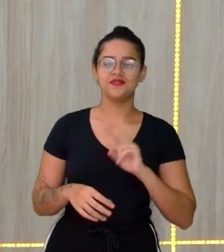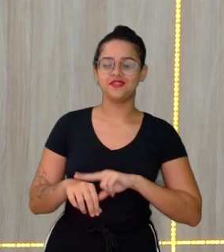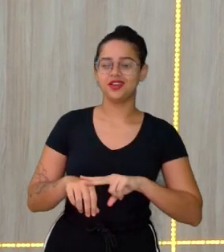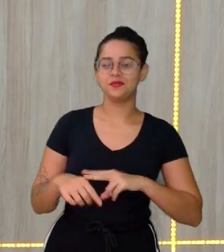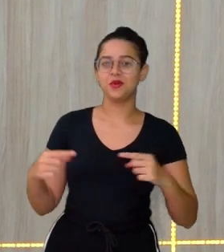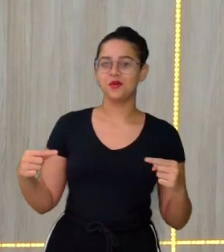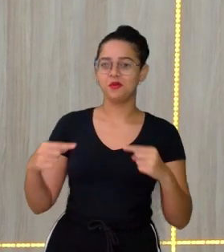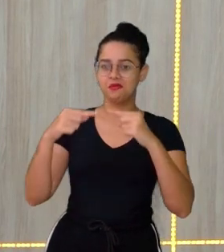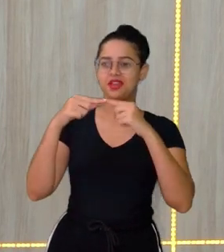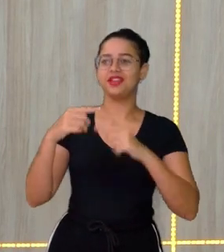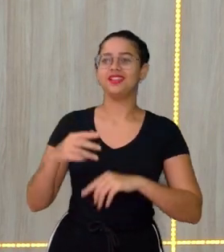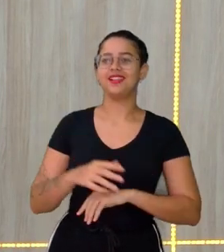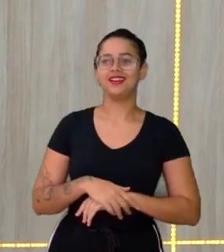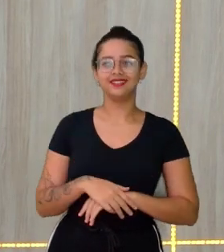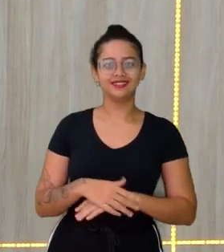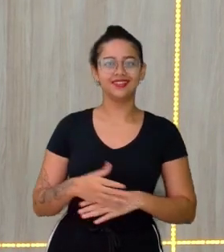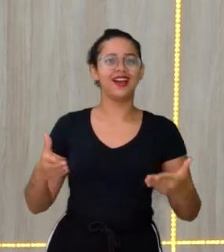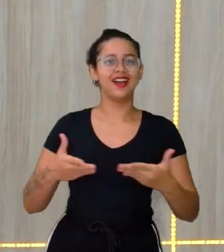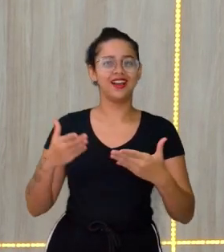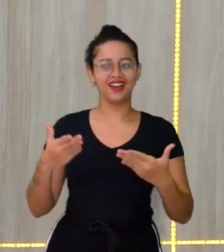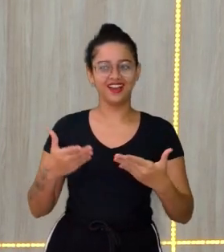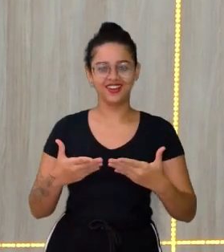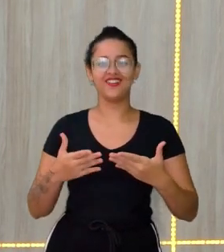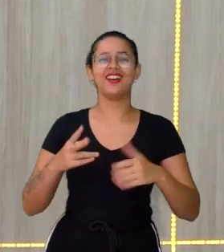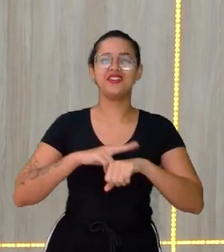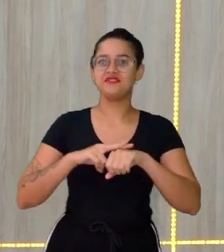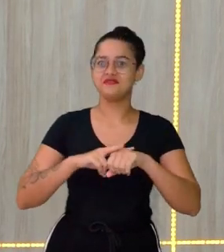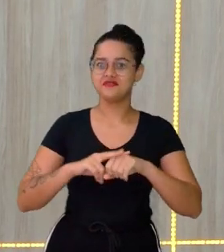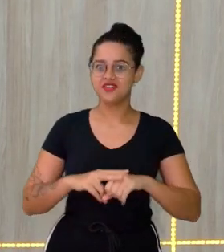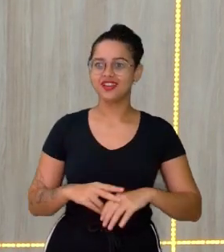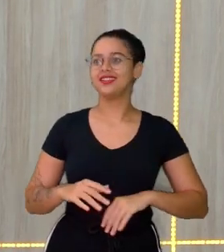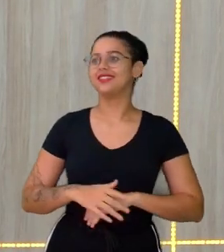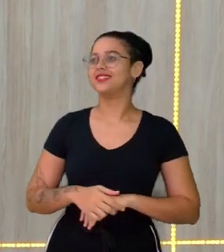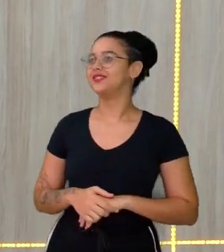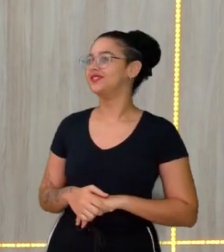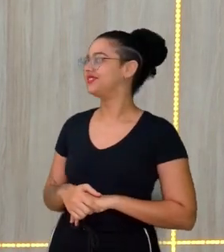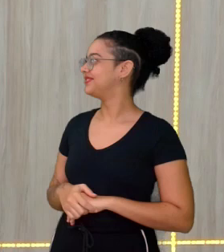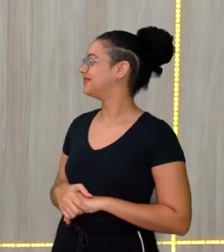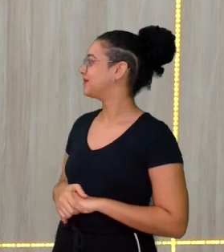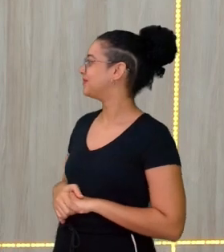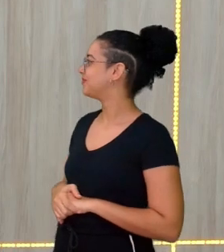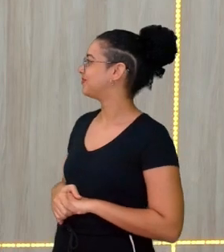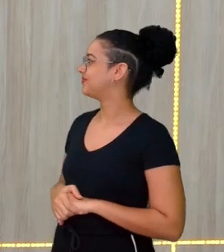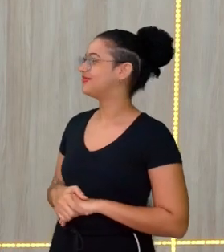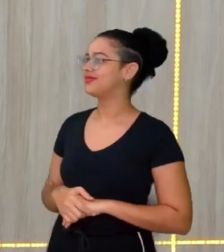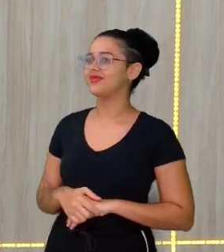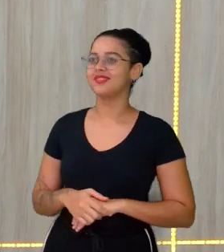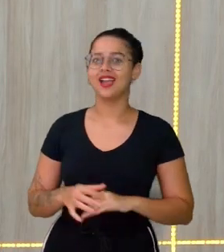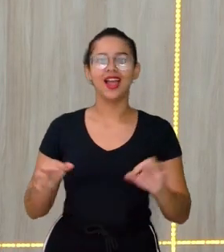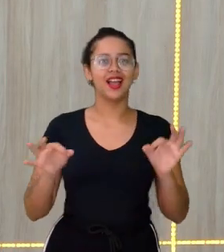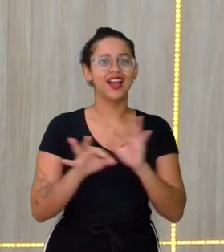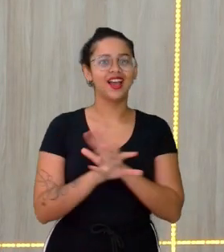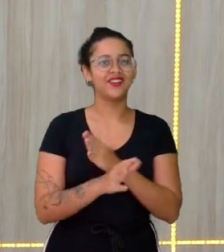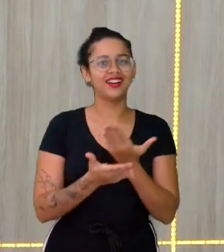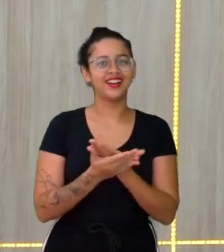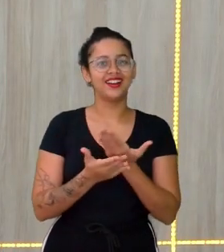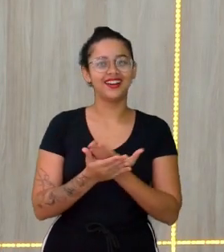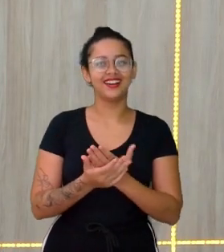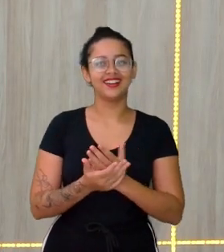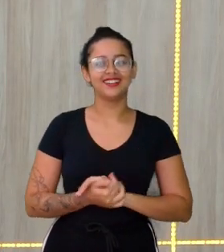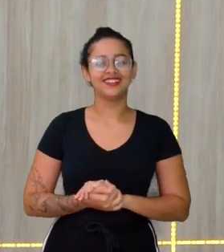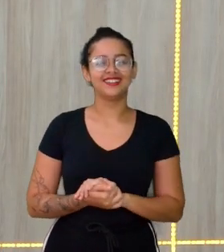combinar Menino Ficou verde Isa Juninho Ficou verde Eita Acabou a nossa aula